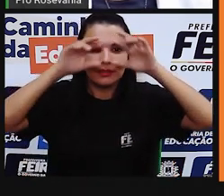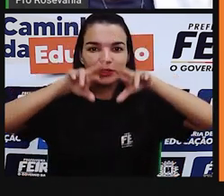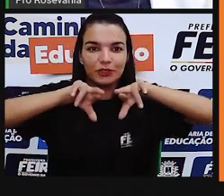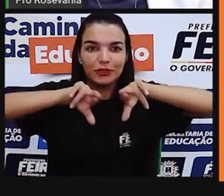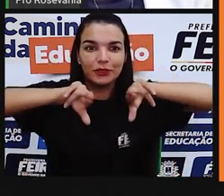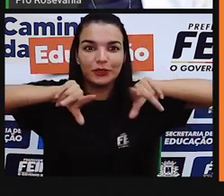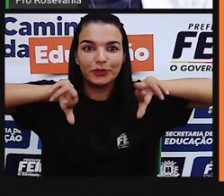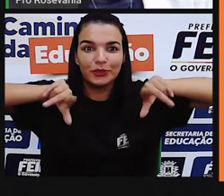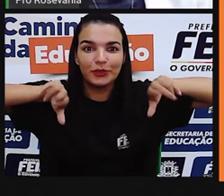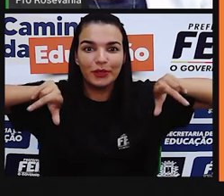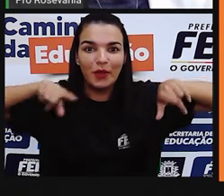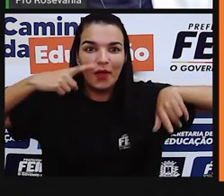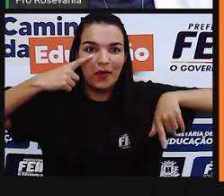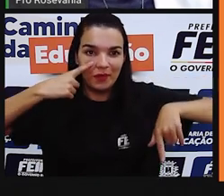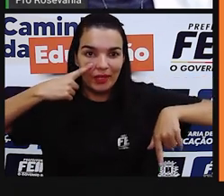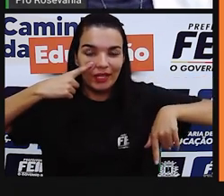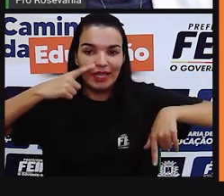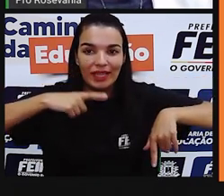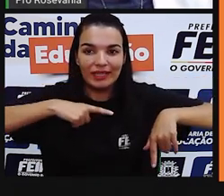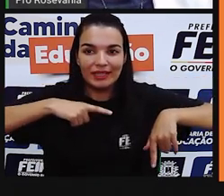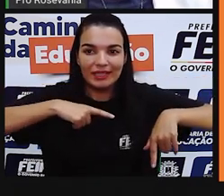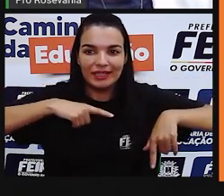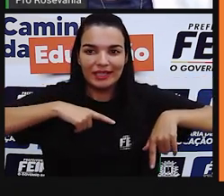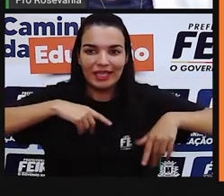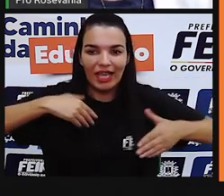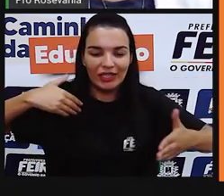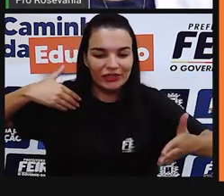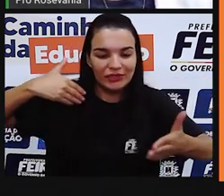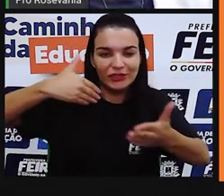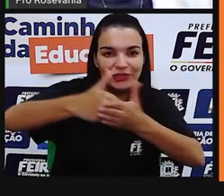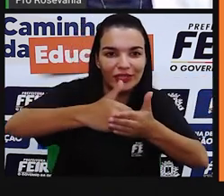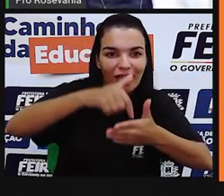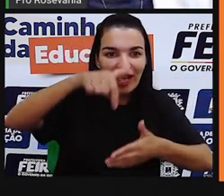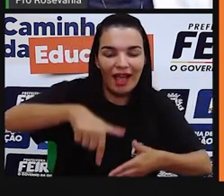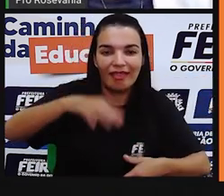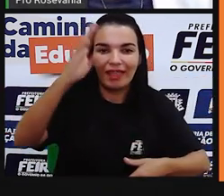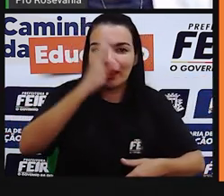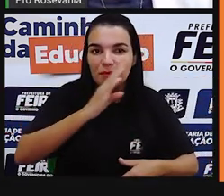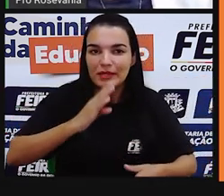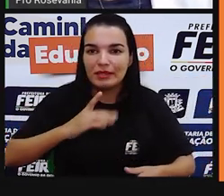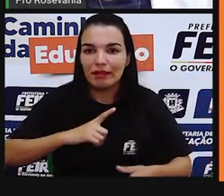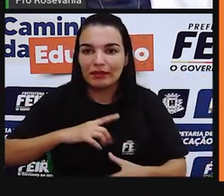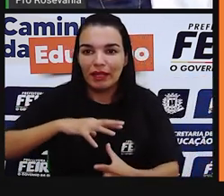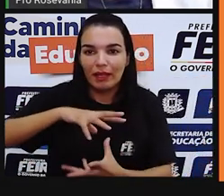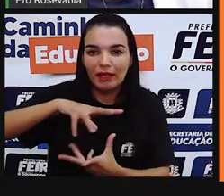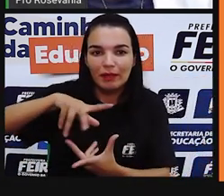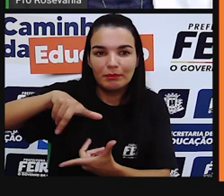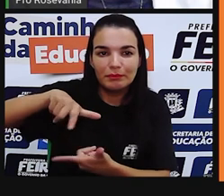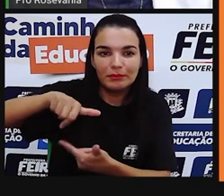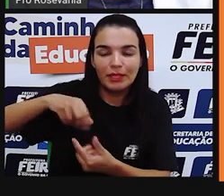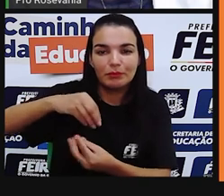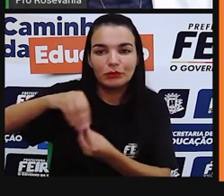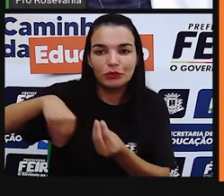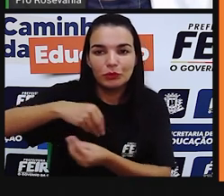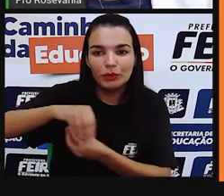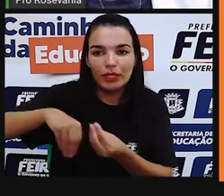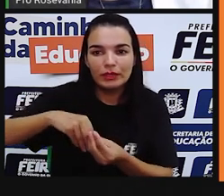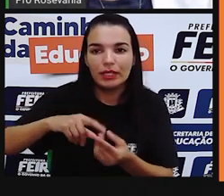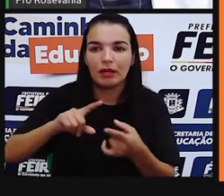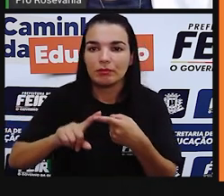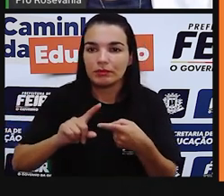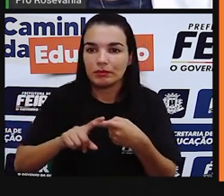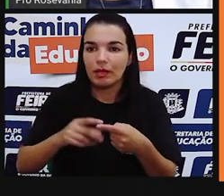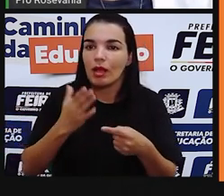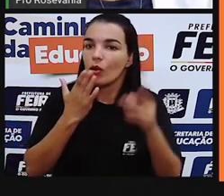dos primeiros colônicos o que é a justiça de infigenação em massa com o índio depois com a